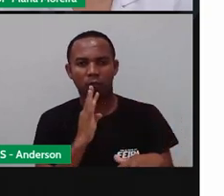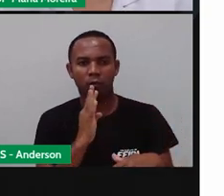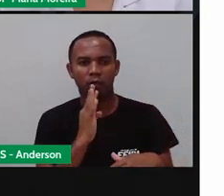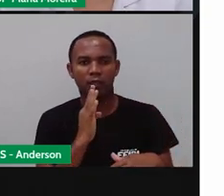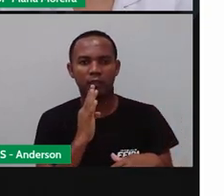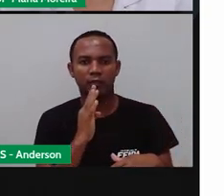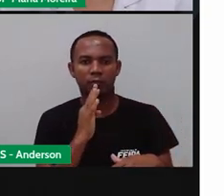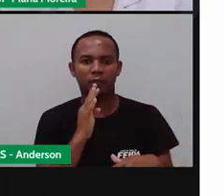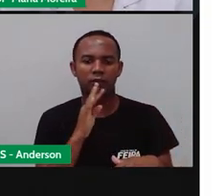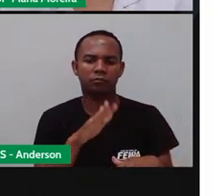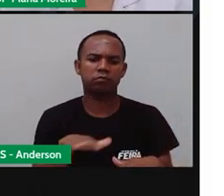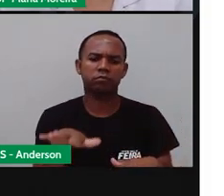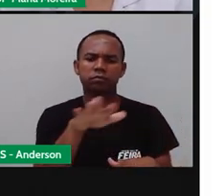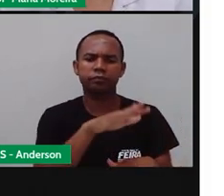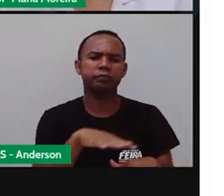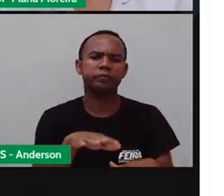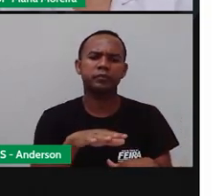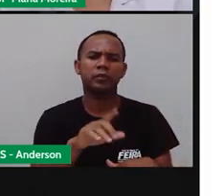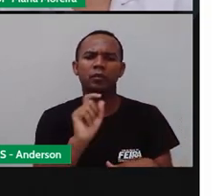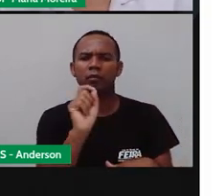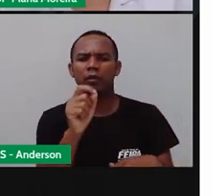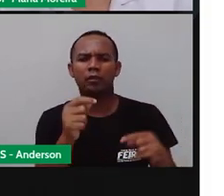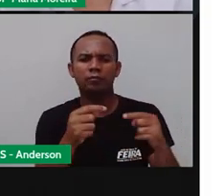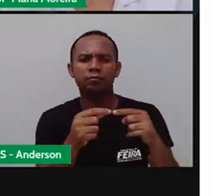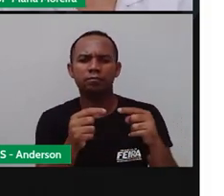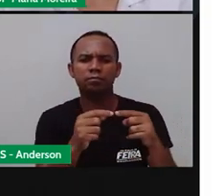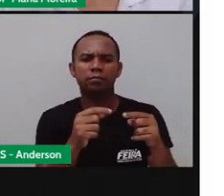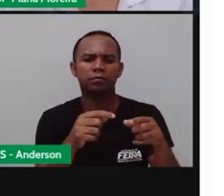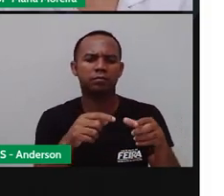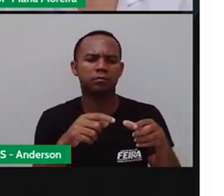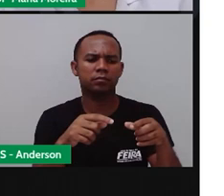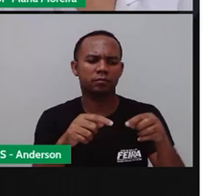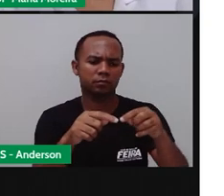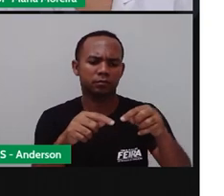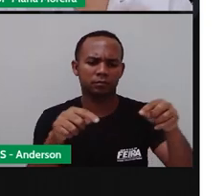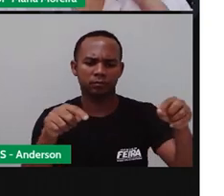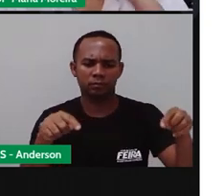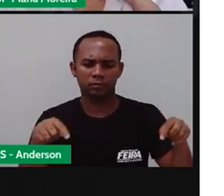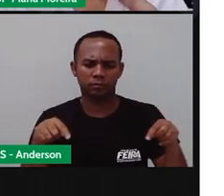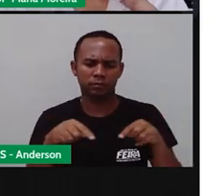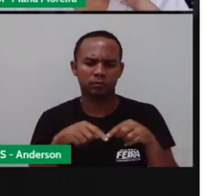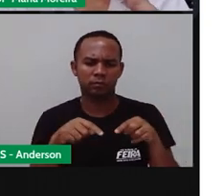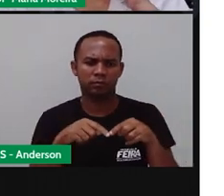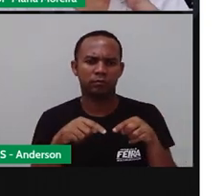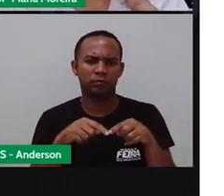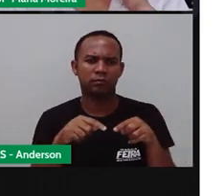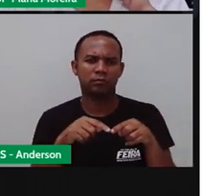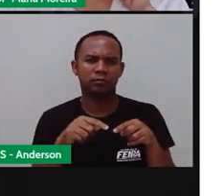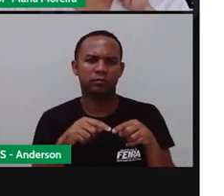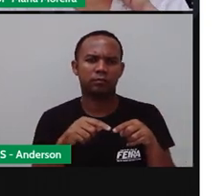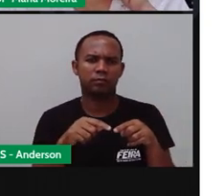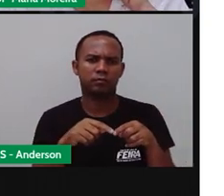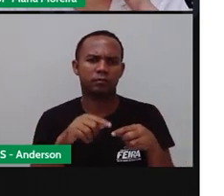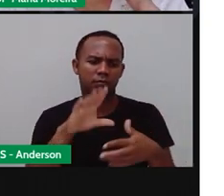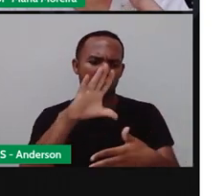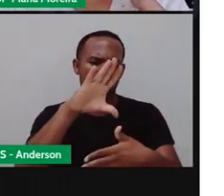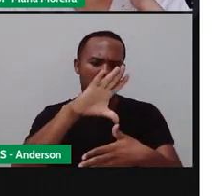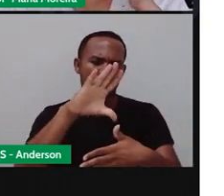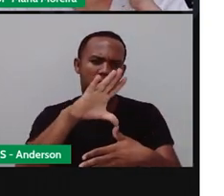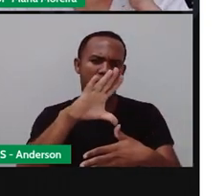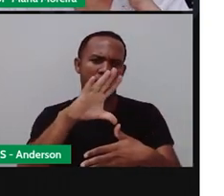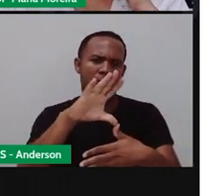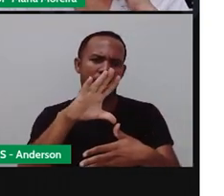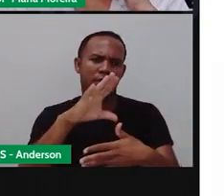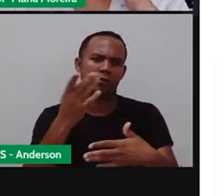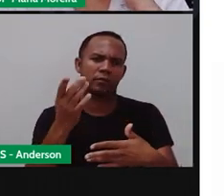geográficos, que é a interpretação de plantas e mapas. A senhora já falou de mapa aqui, mas de planta, eu não